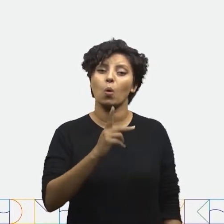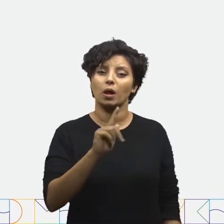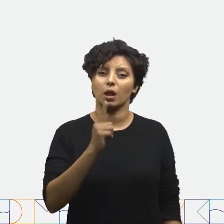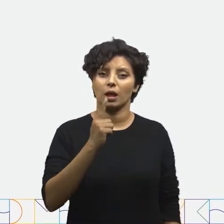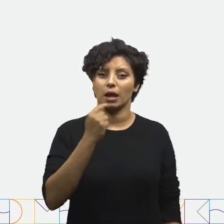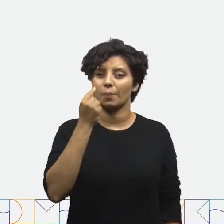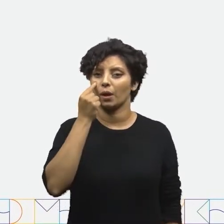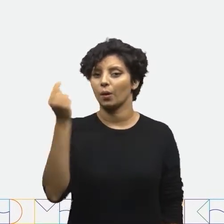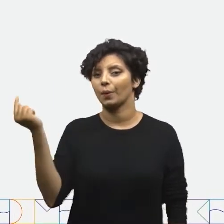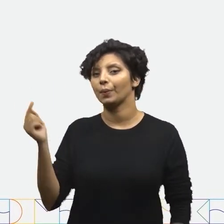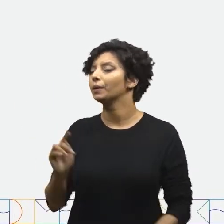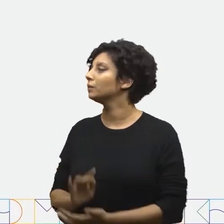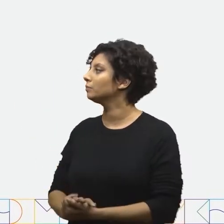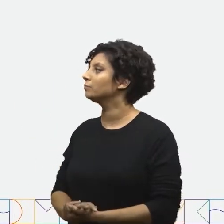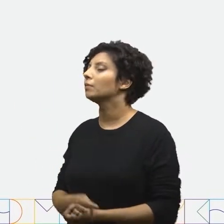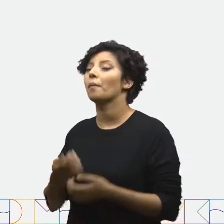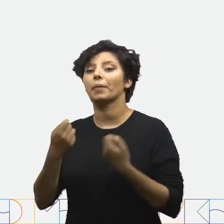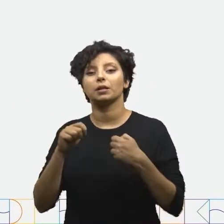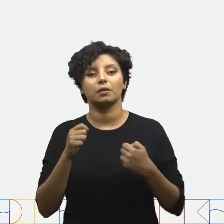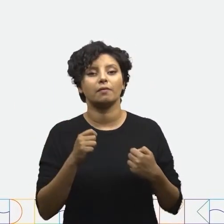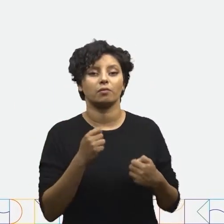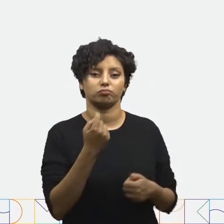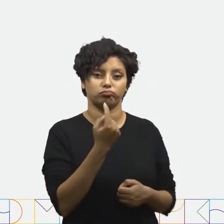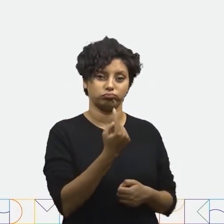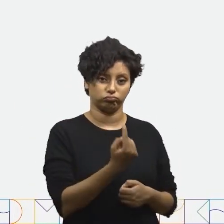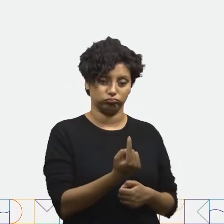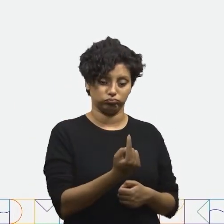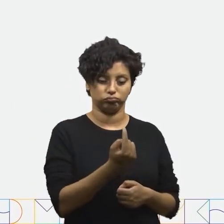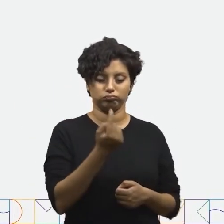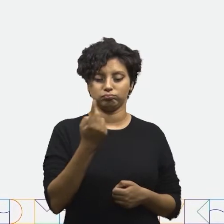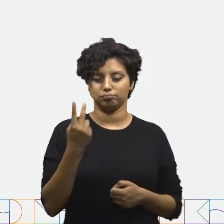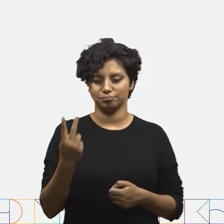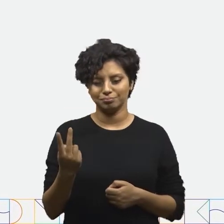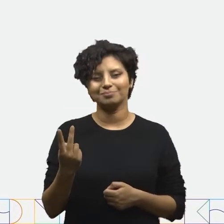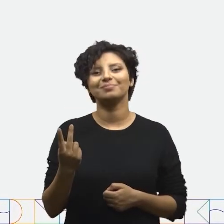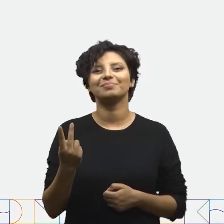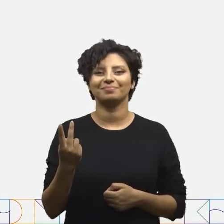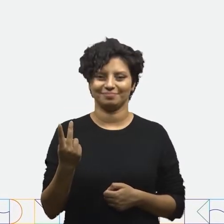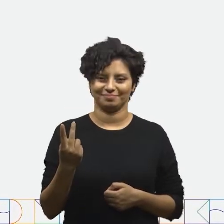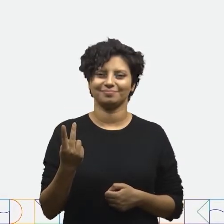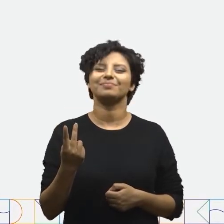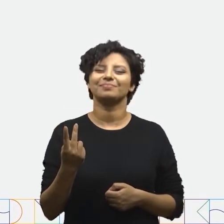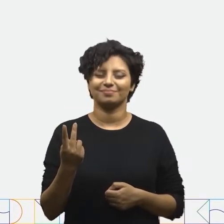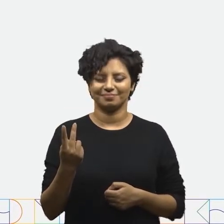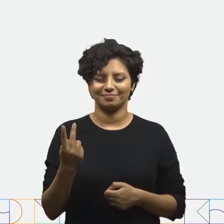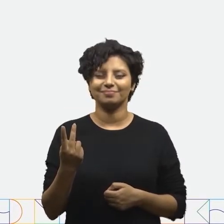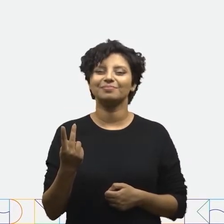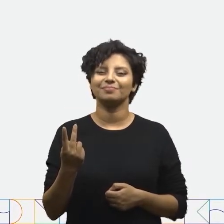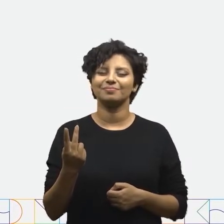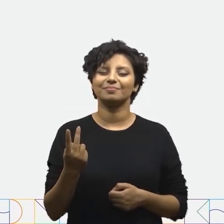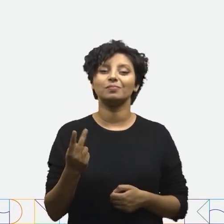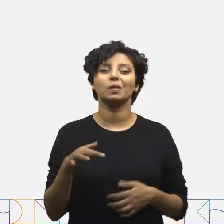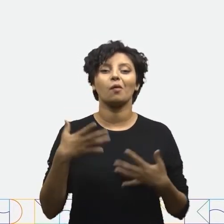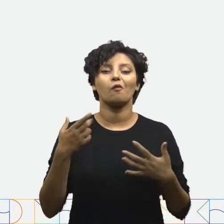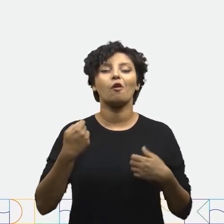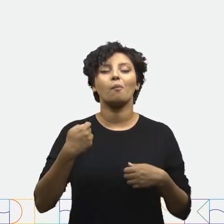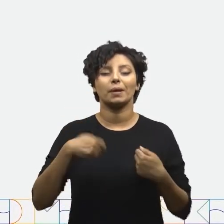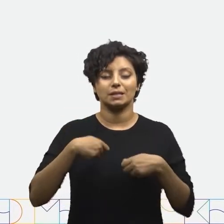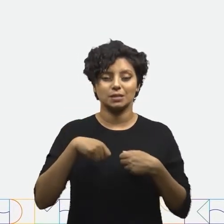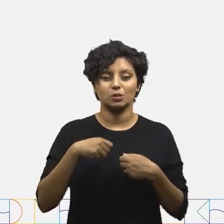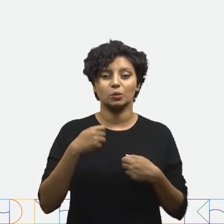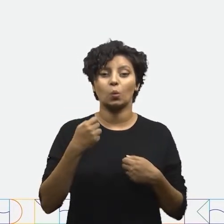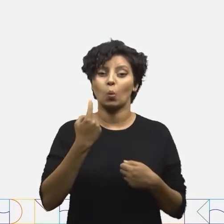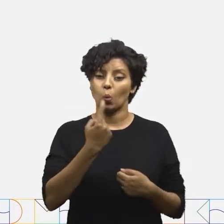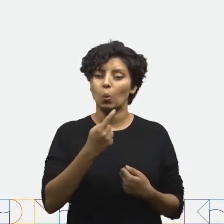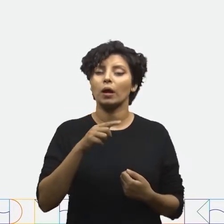um quilograma? Eu preciso levar uma, duas latas de leite. Eu vou ter